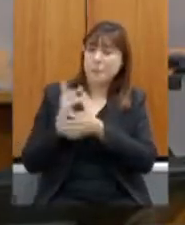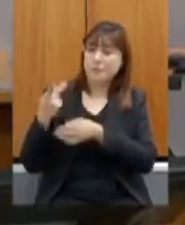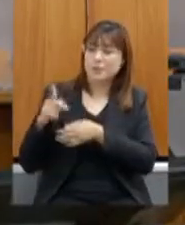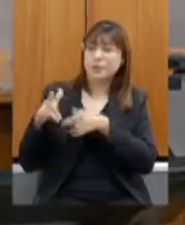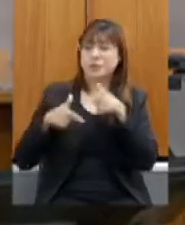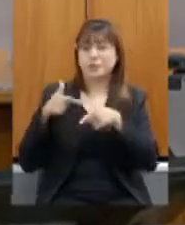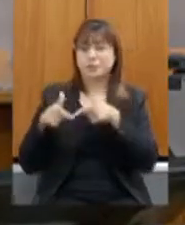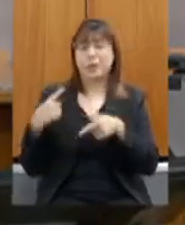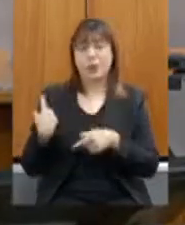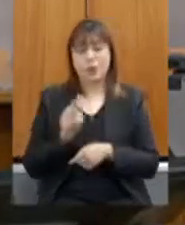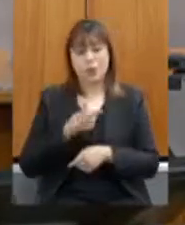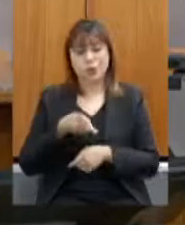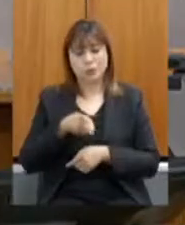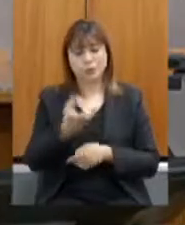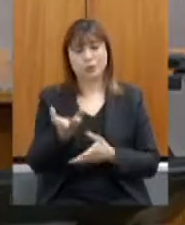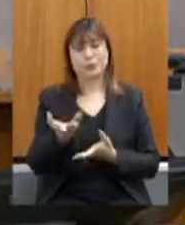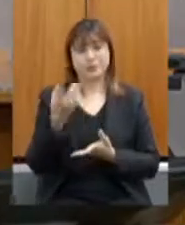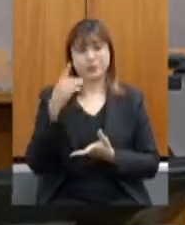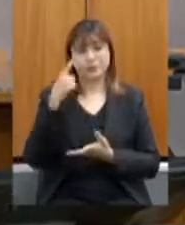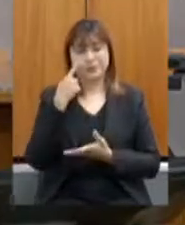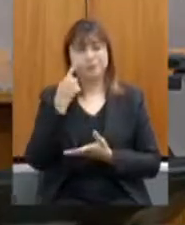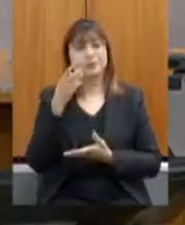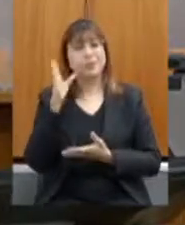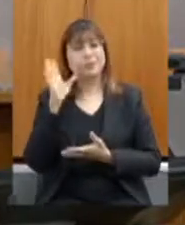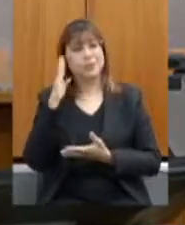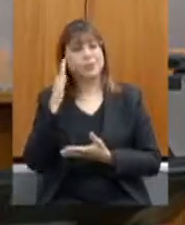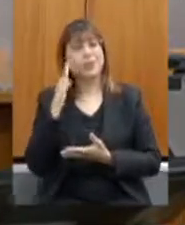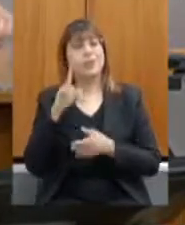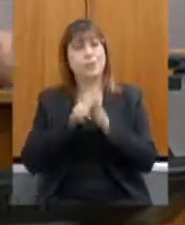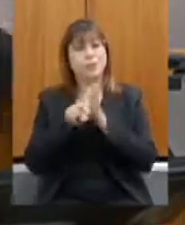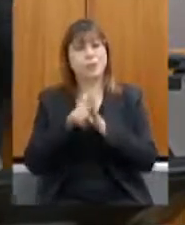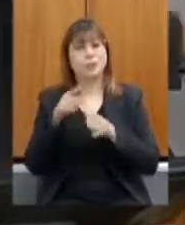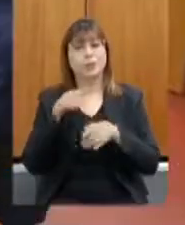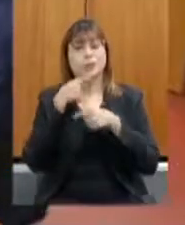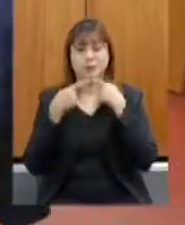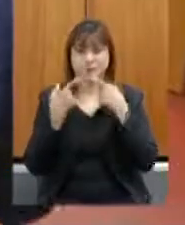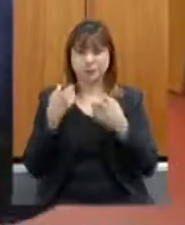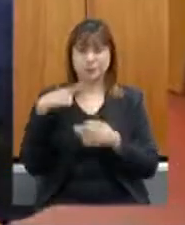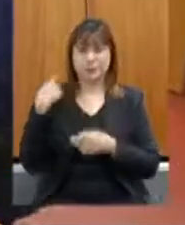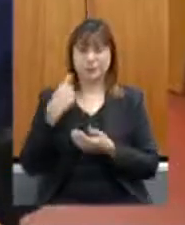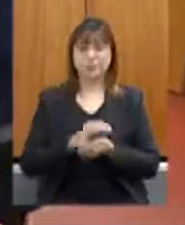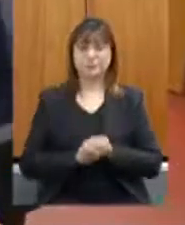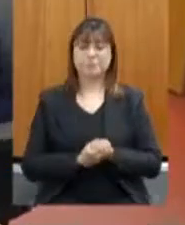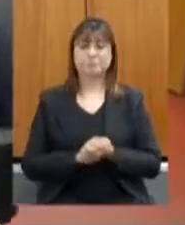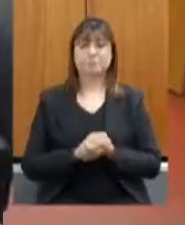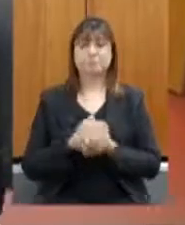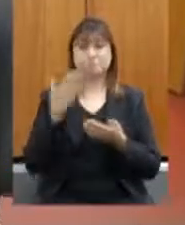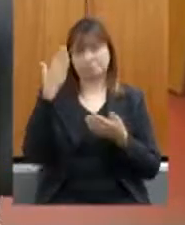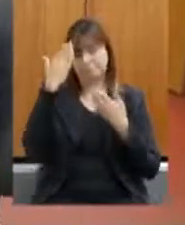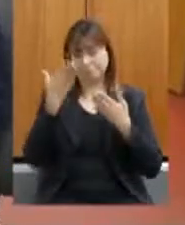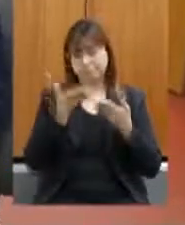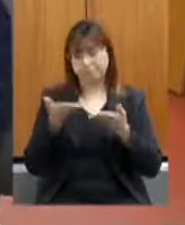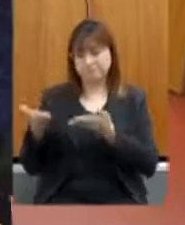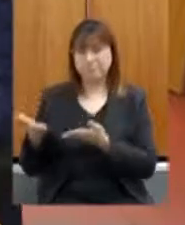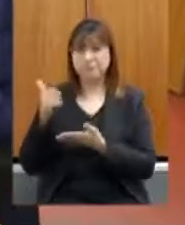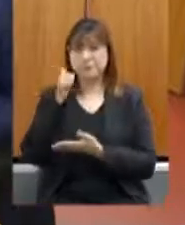as indagações dos nossos colegas deputados. Obrigado a todos. Muito obrigado, deputado Tito Torres, com a palavra, secretária Ana.